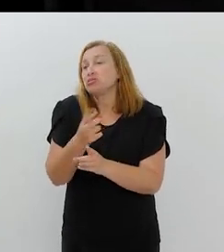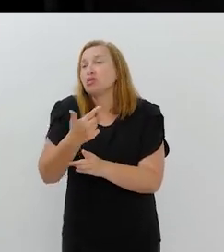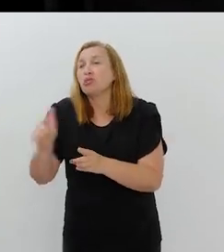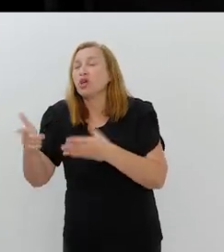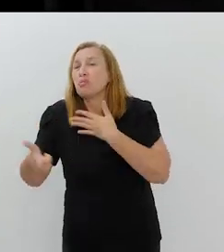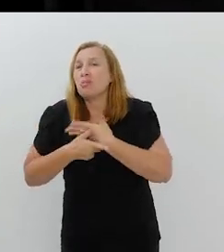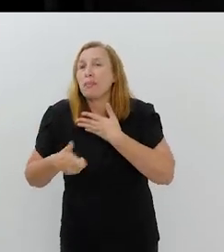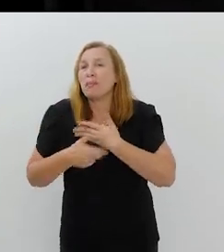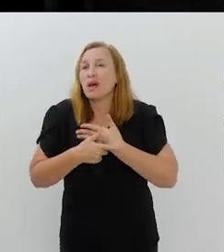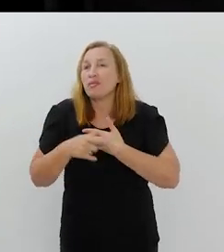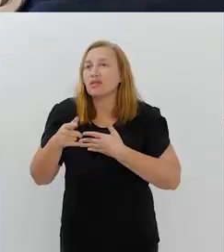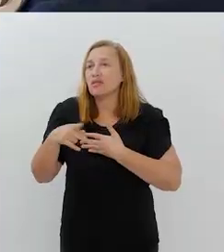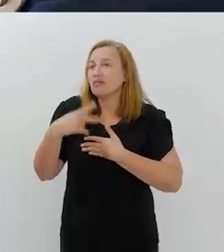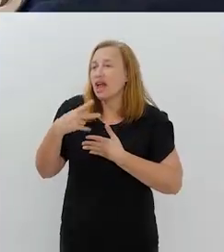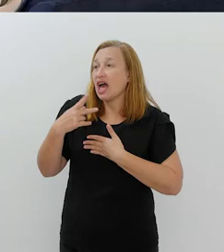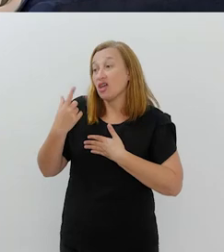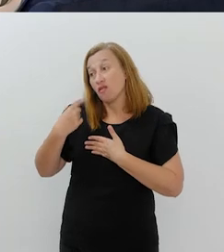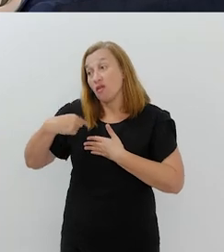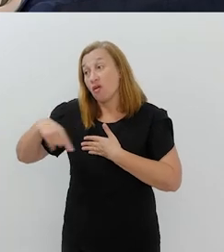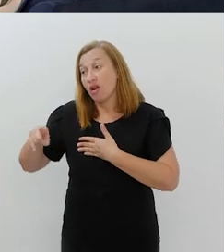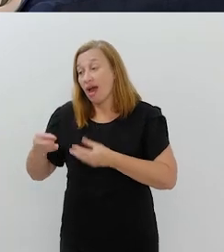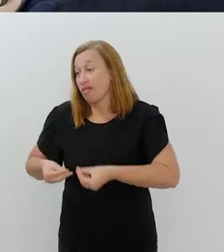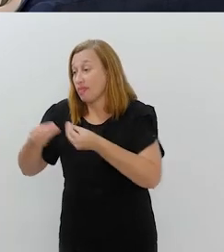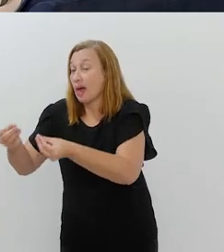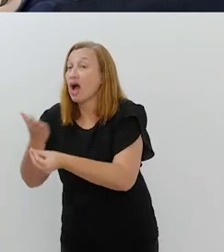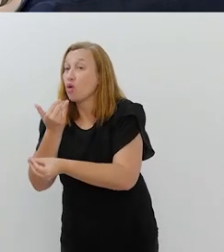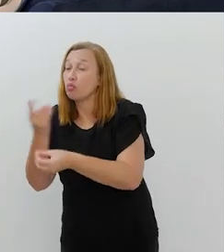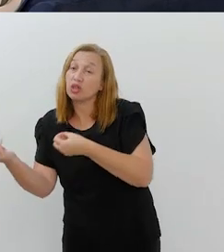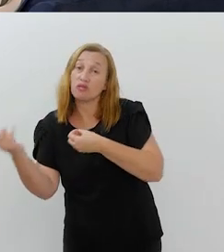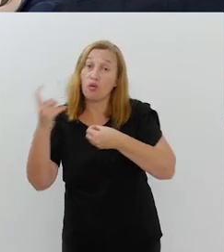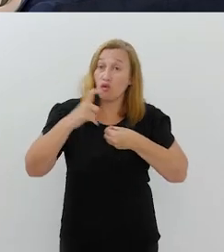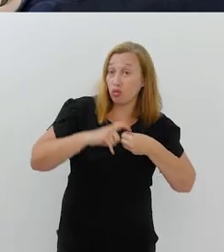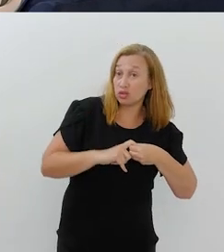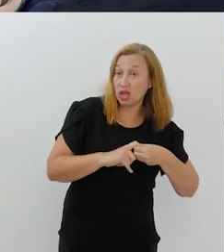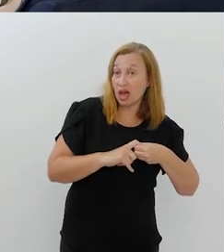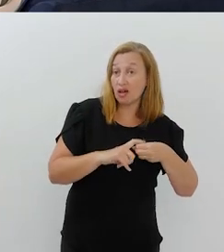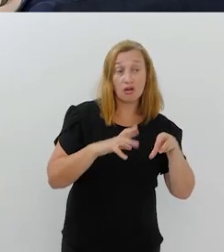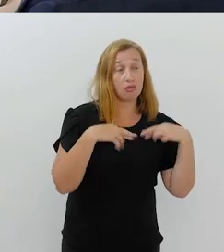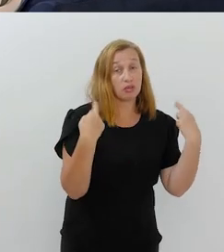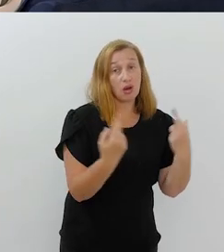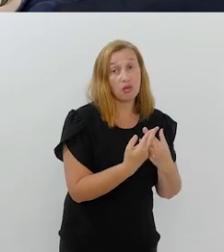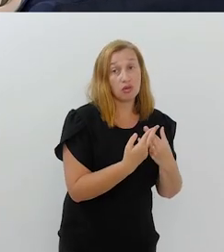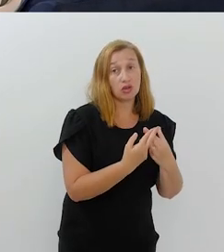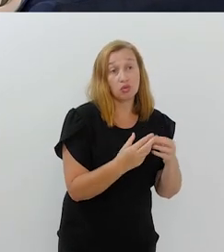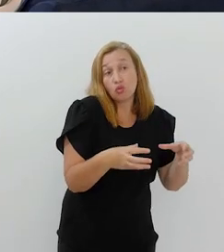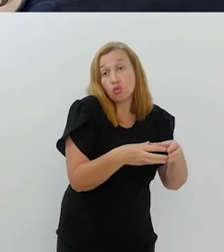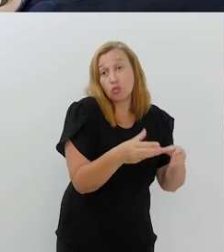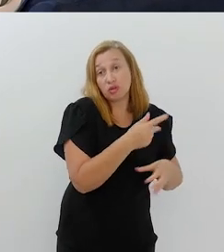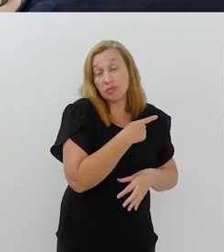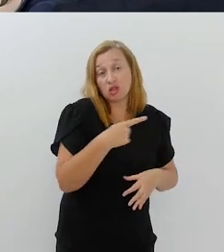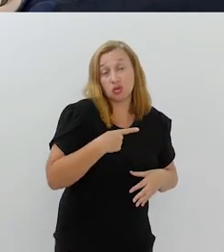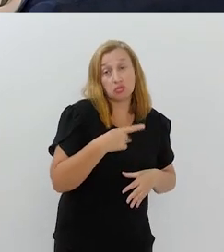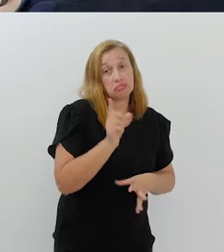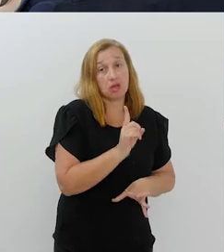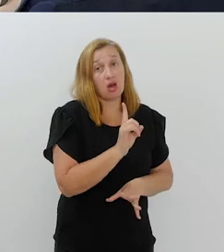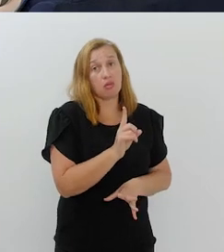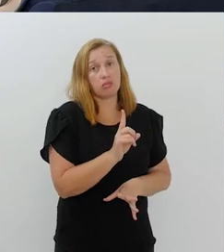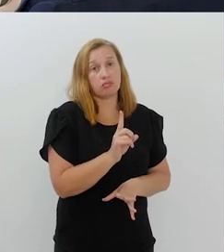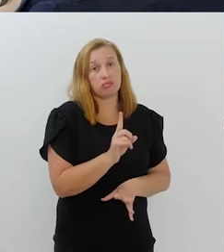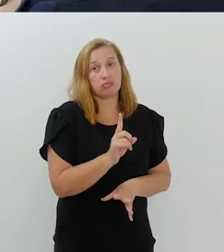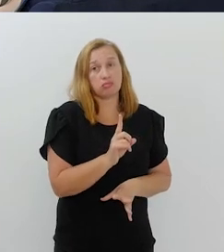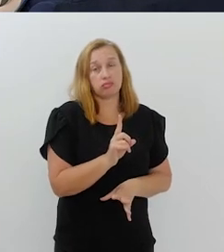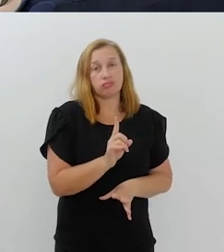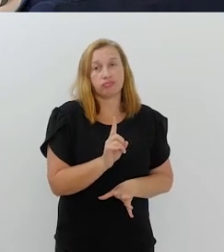só não encontra, a gente não tem um papel de fazer assim, eu vou lá, vou entregar comida, vou voltar, vou me